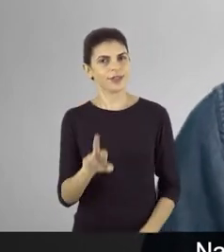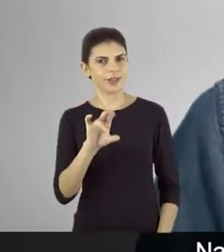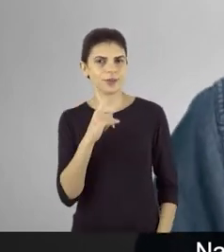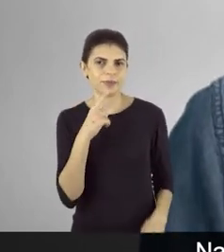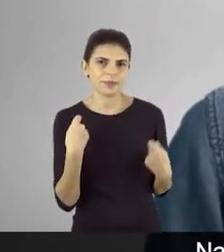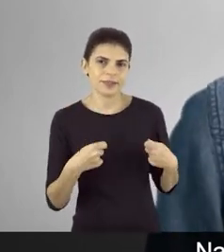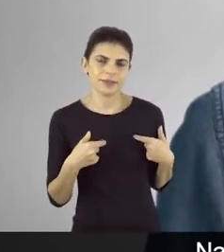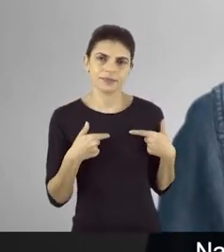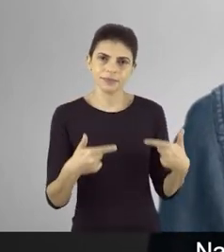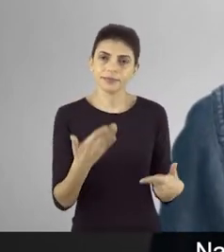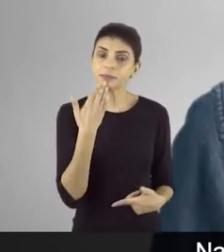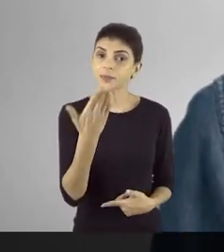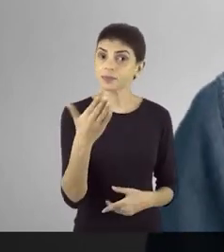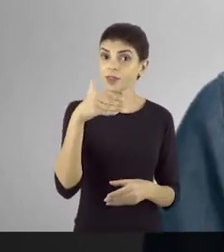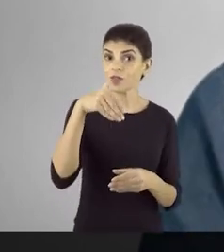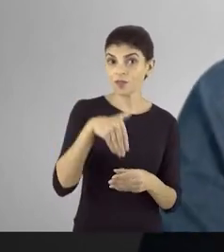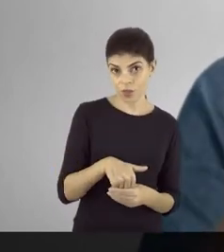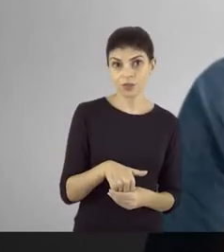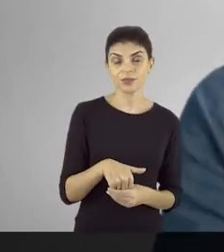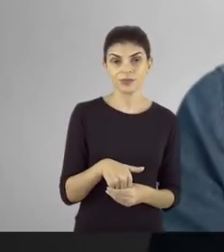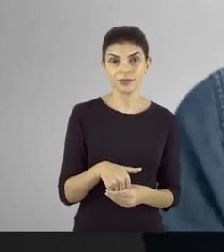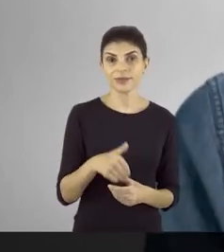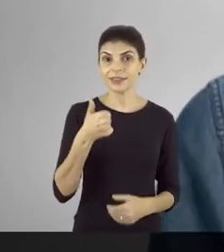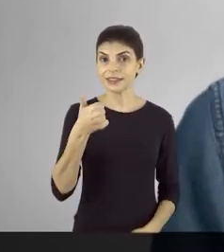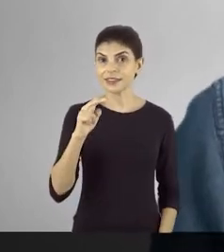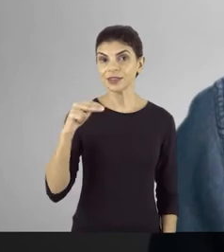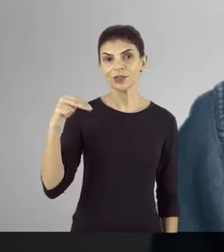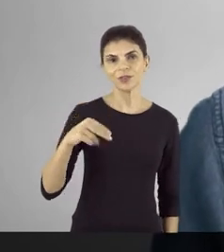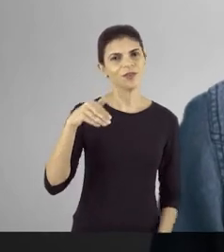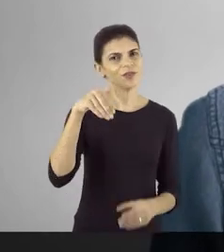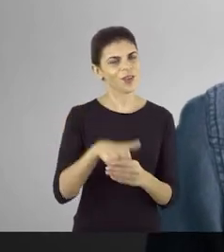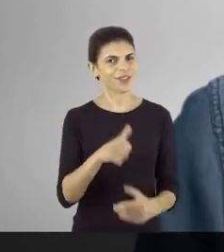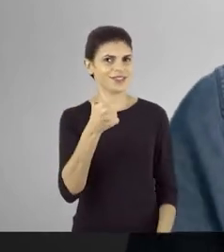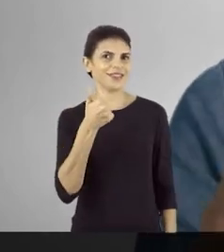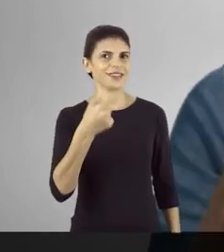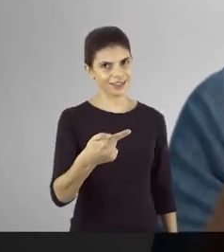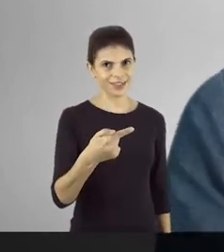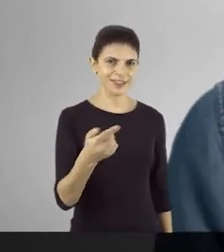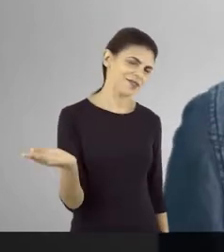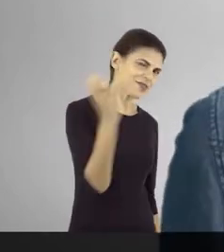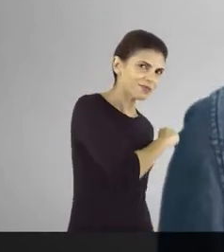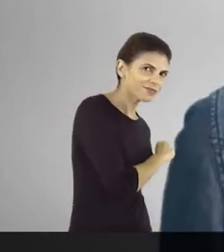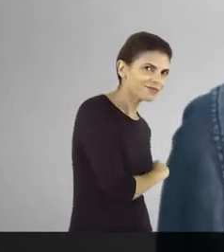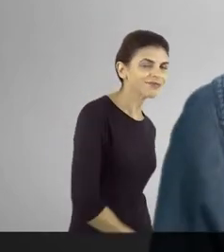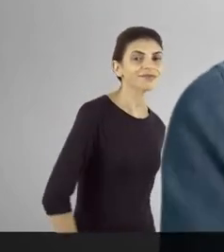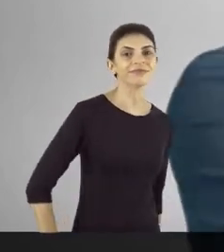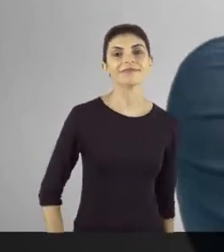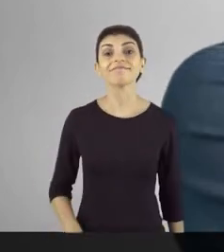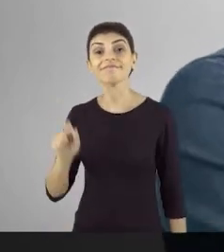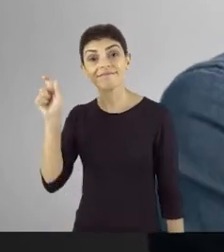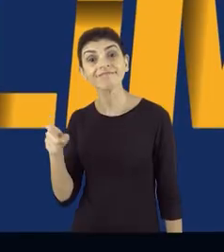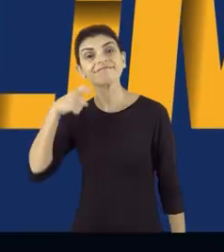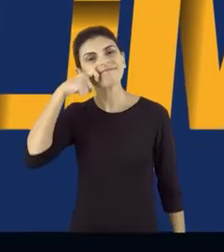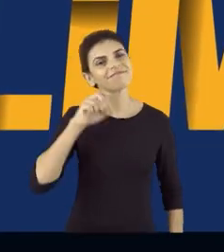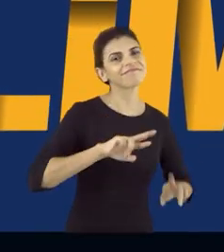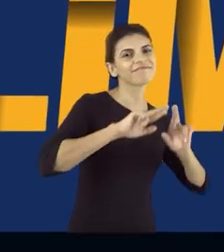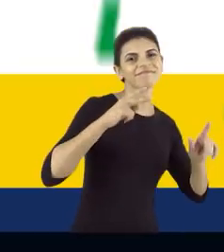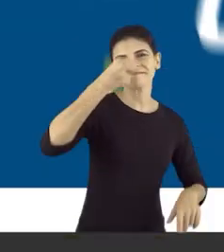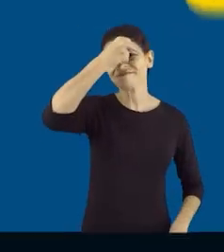você vai fazer a escolha que o Rio precisa. Peço o seu voto. Dia 15, vote 17. Vamos juntos?